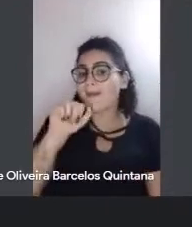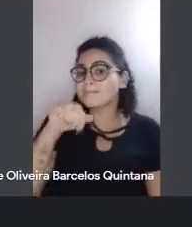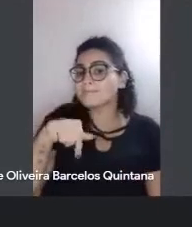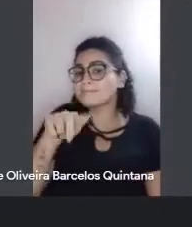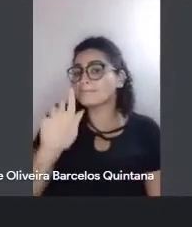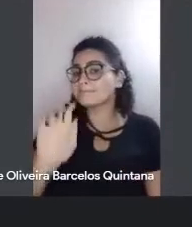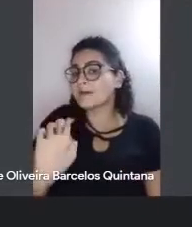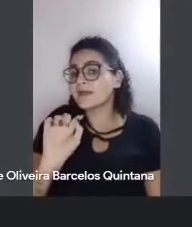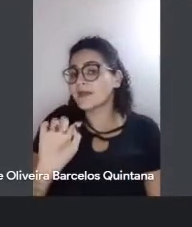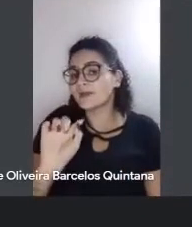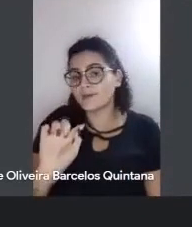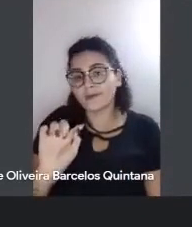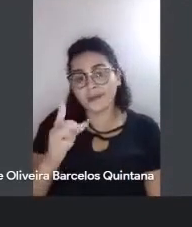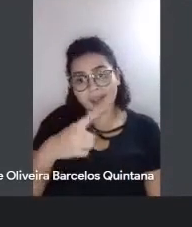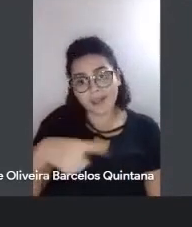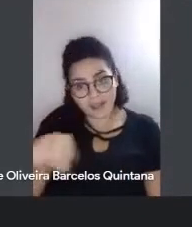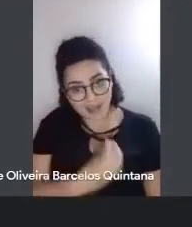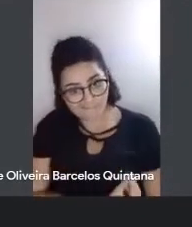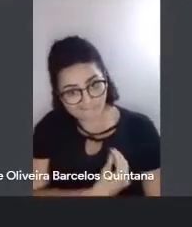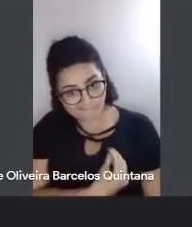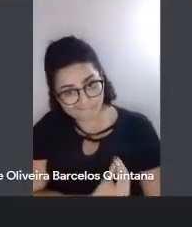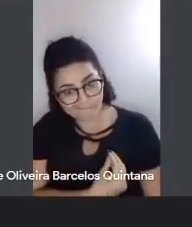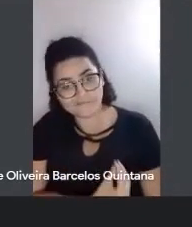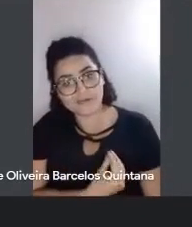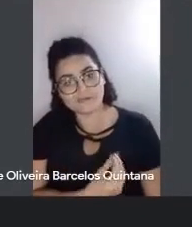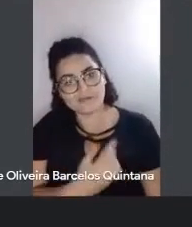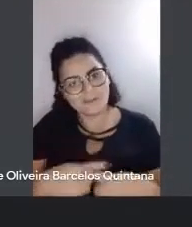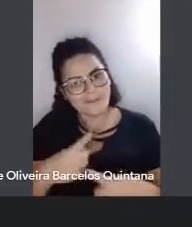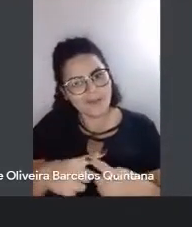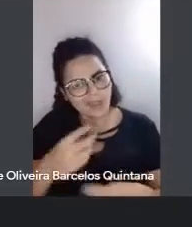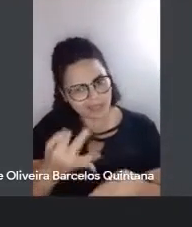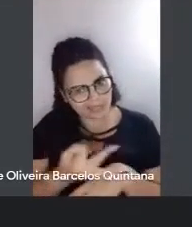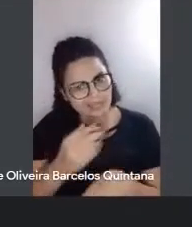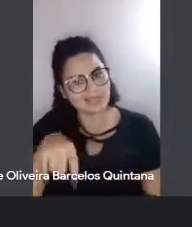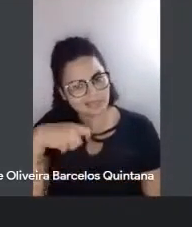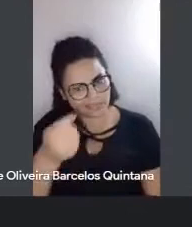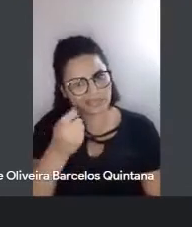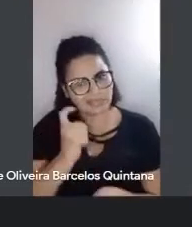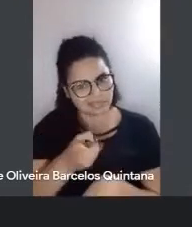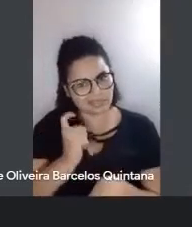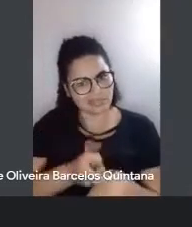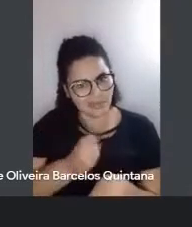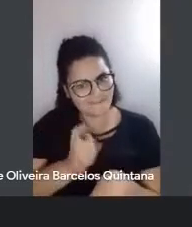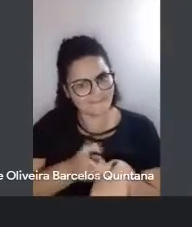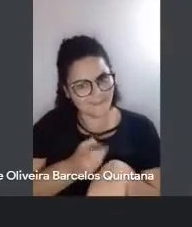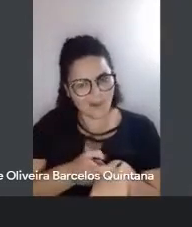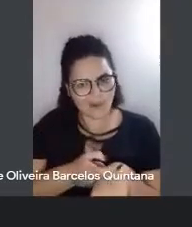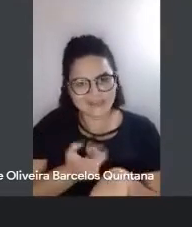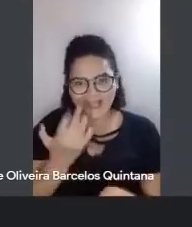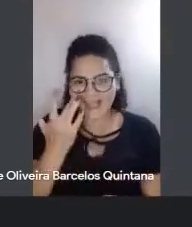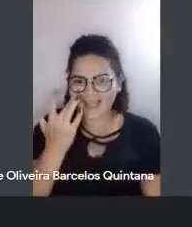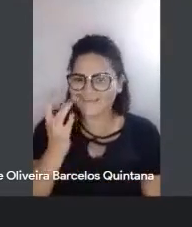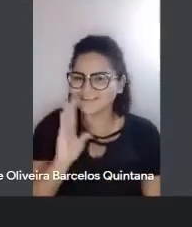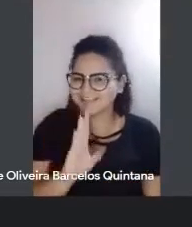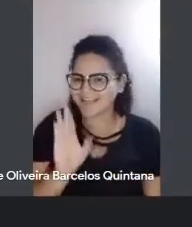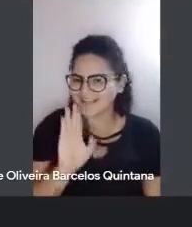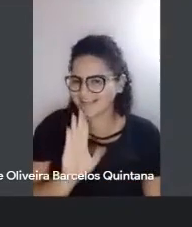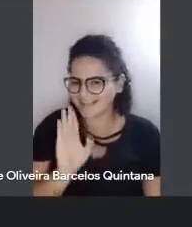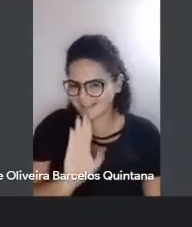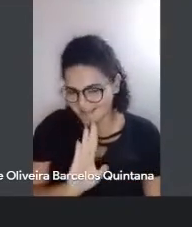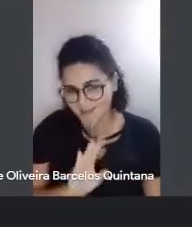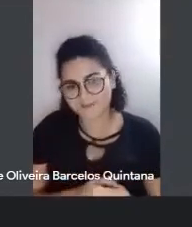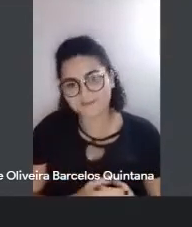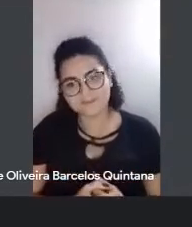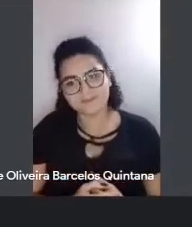dessa gente que vive porque é teimosa, eu acho isso muito, muito legal do Manuel Bandeira, agora eu não